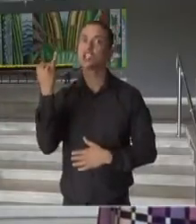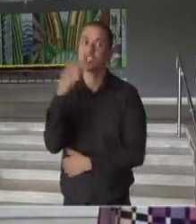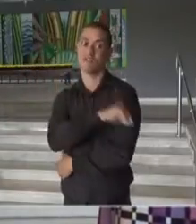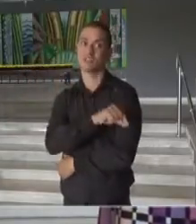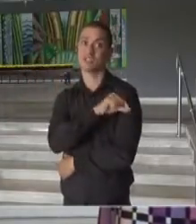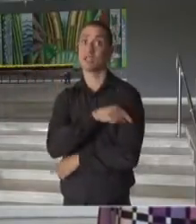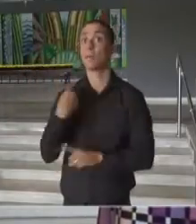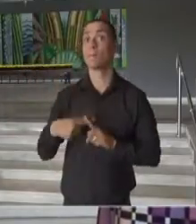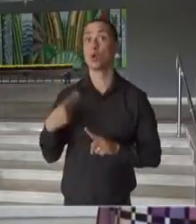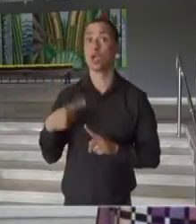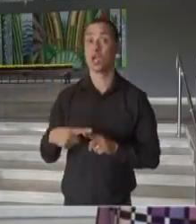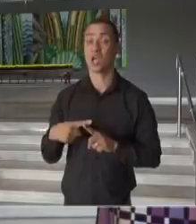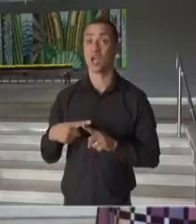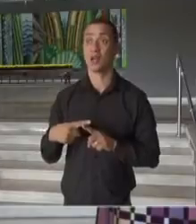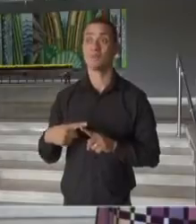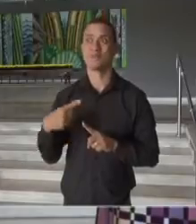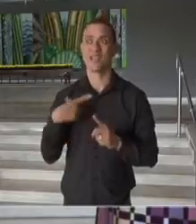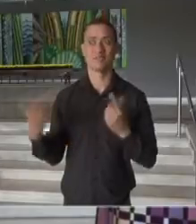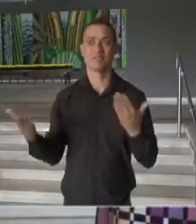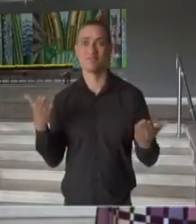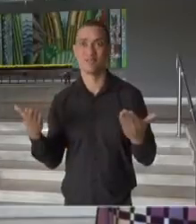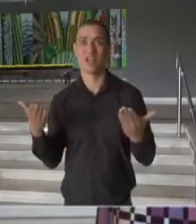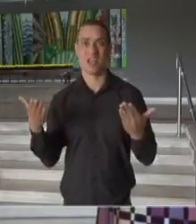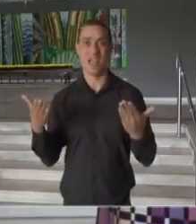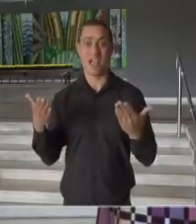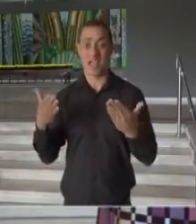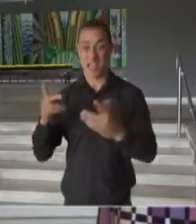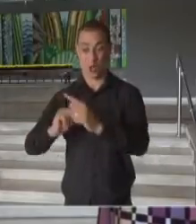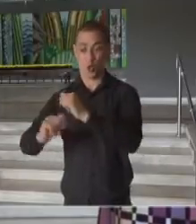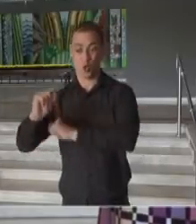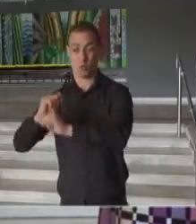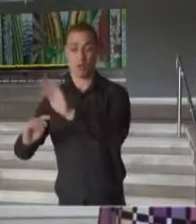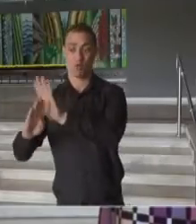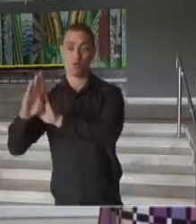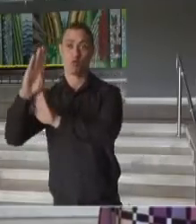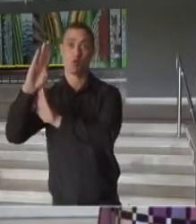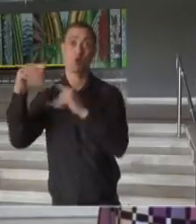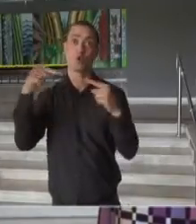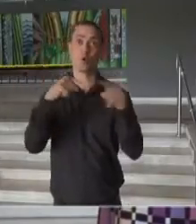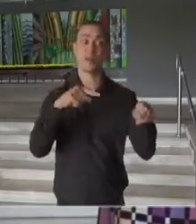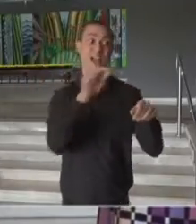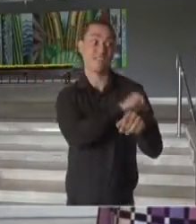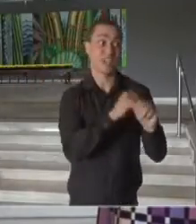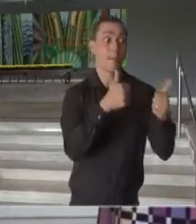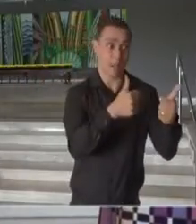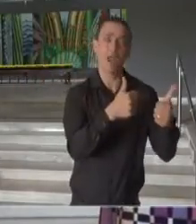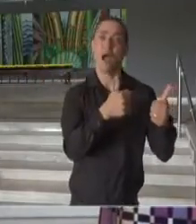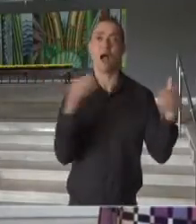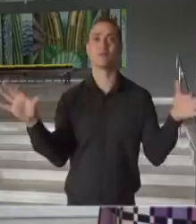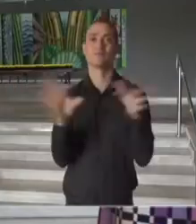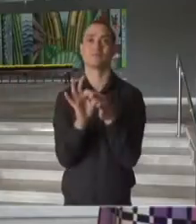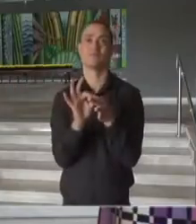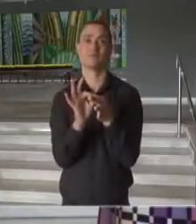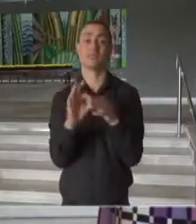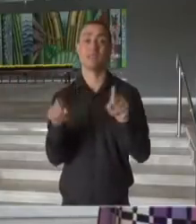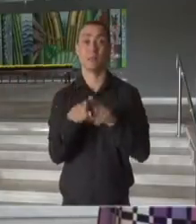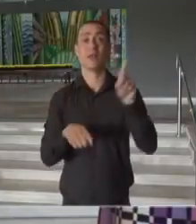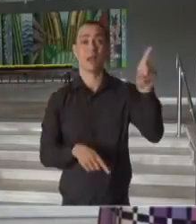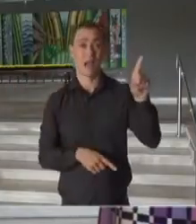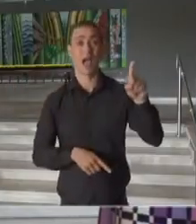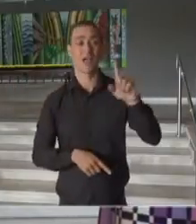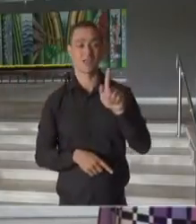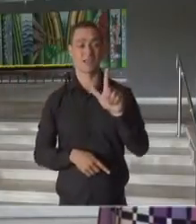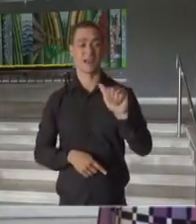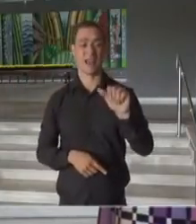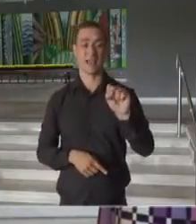porque a correlação direta da recuperação da economia está vinculada à vacinação. Depois, também em Glasgow, na